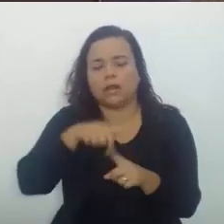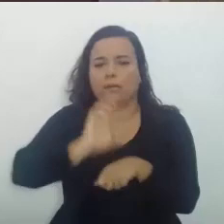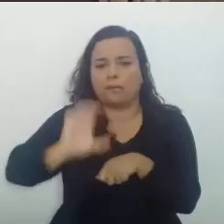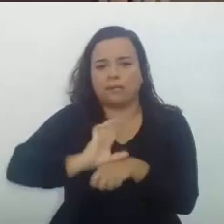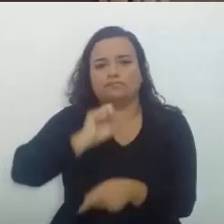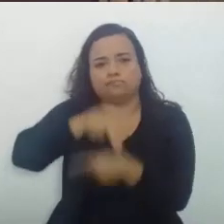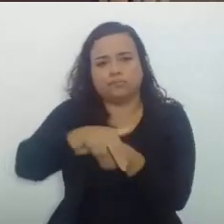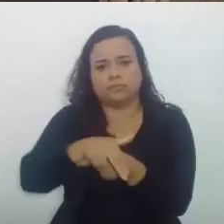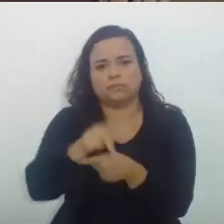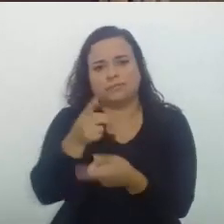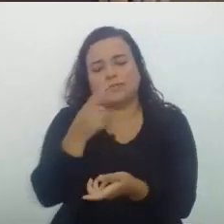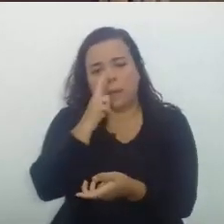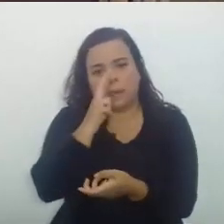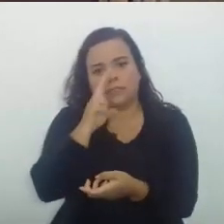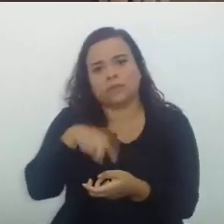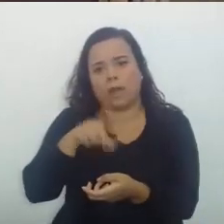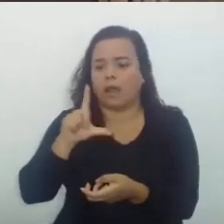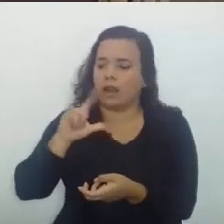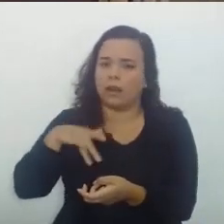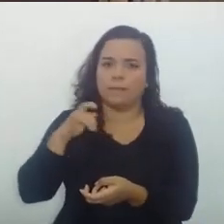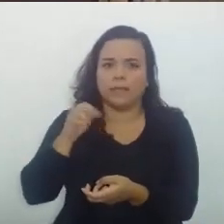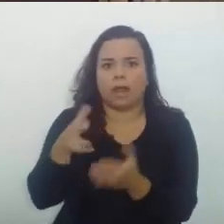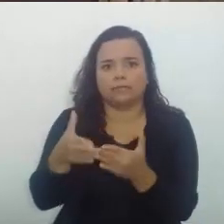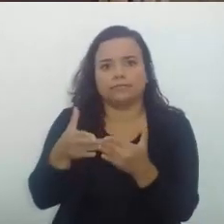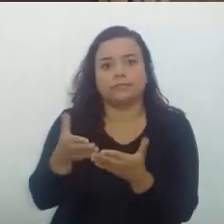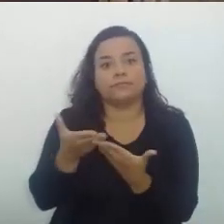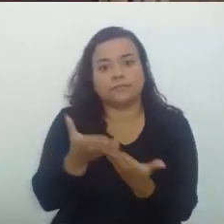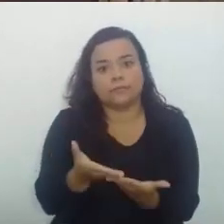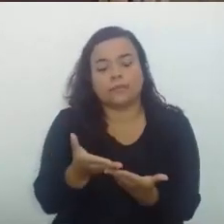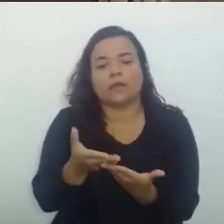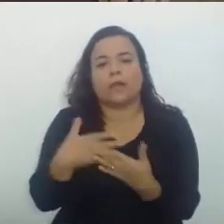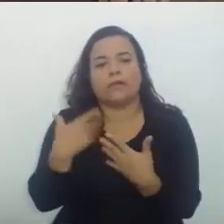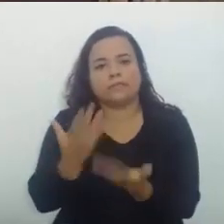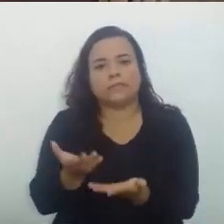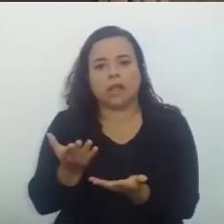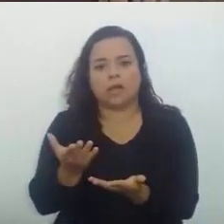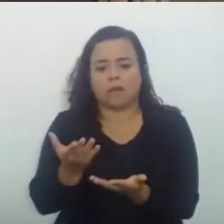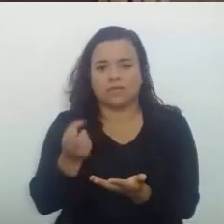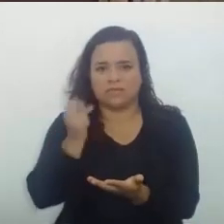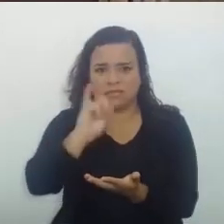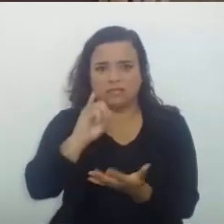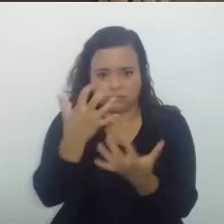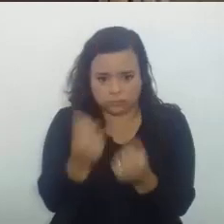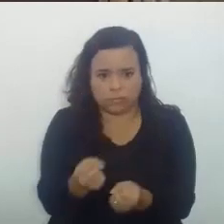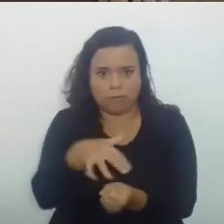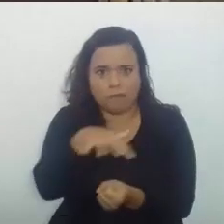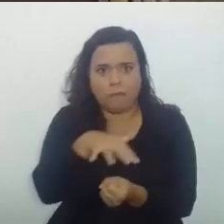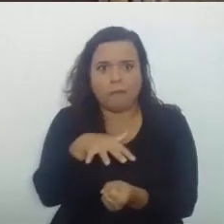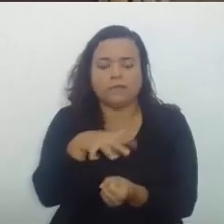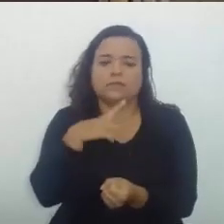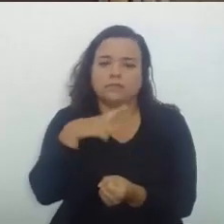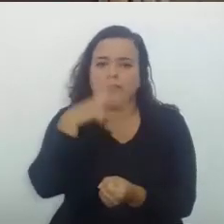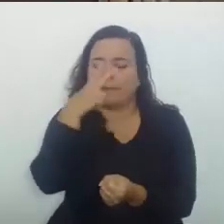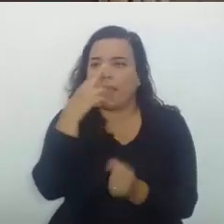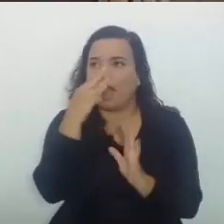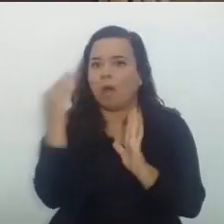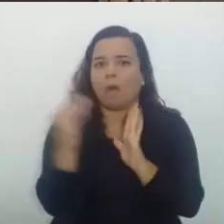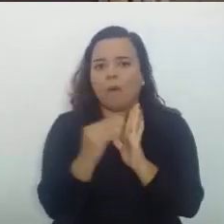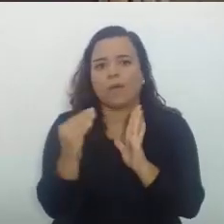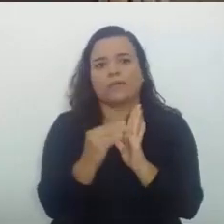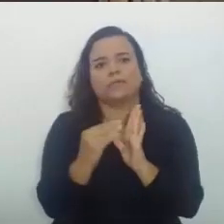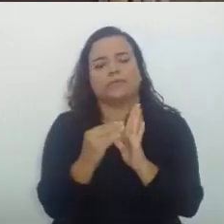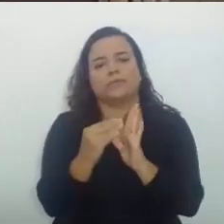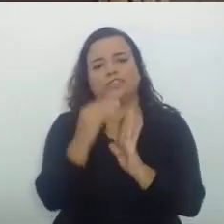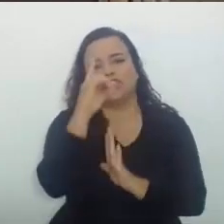Então Convalidar Tais situações Agrediria O direito potencial De outros